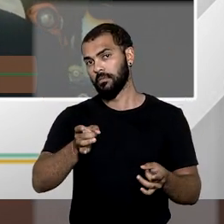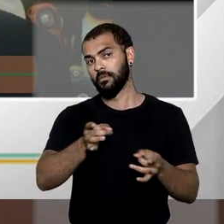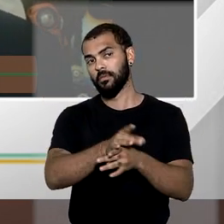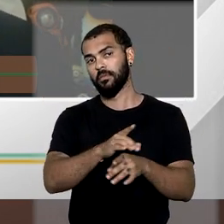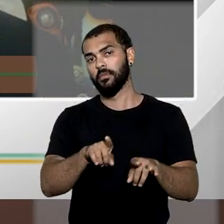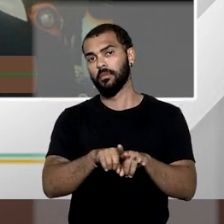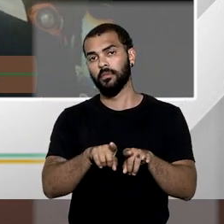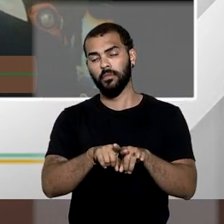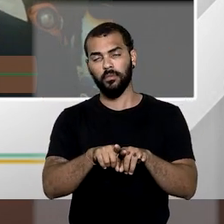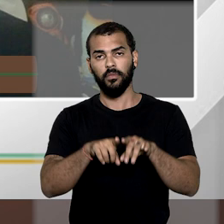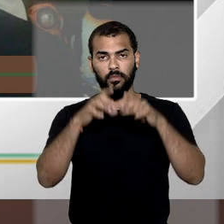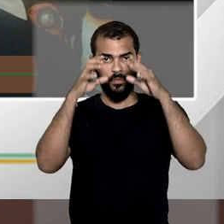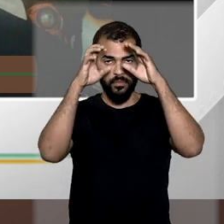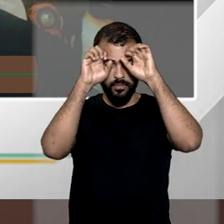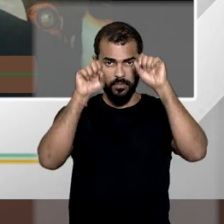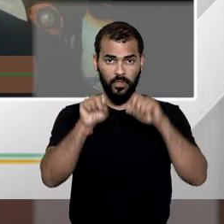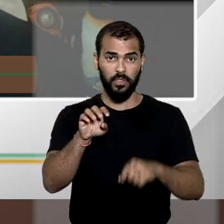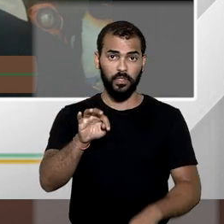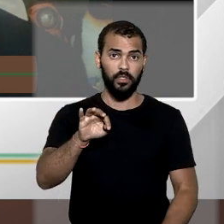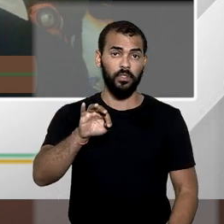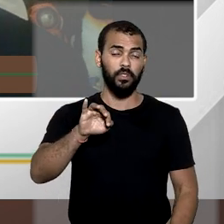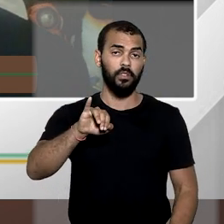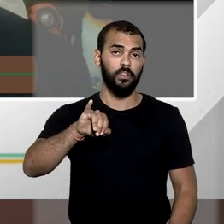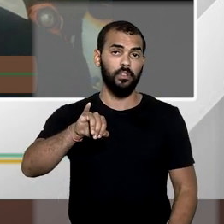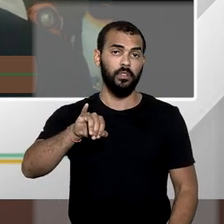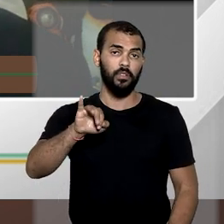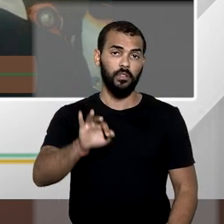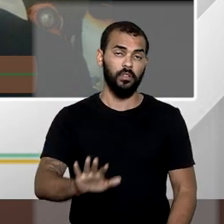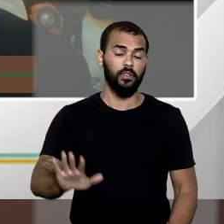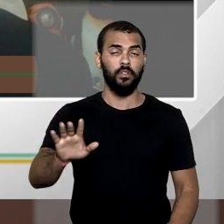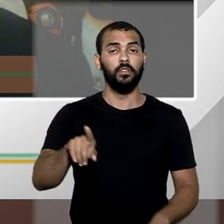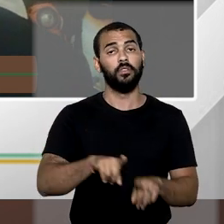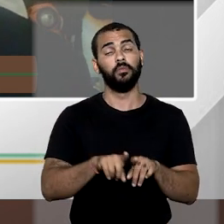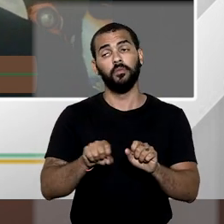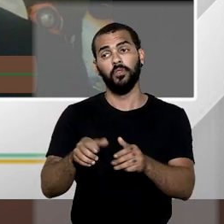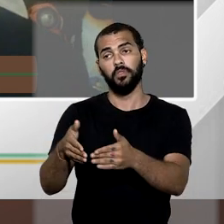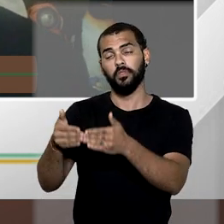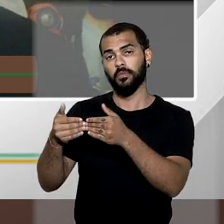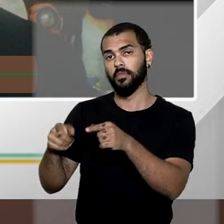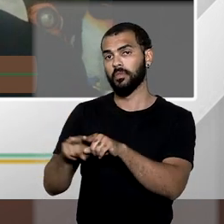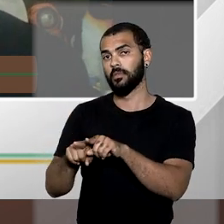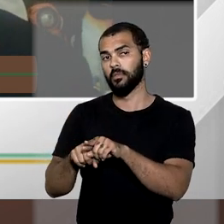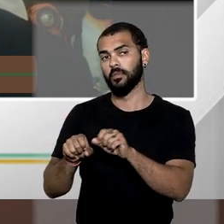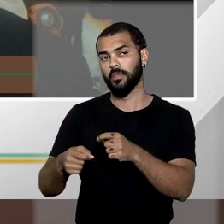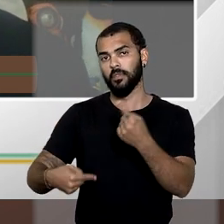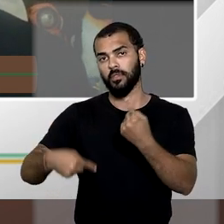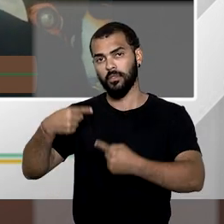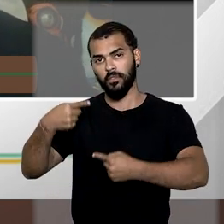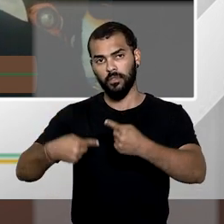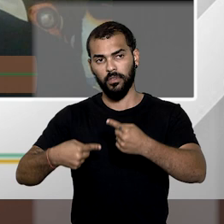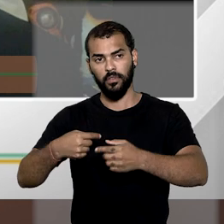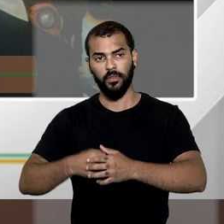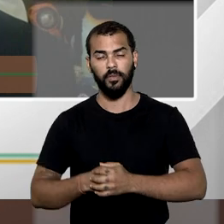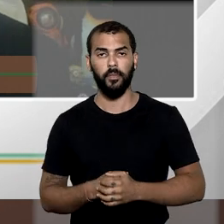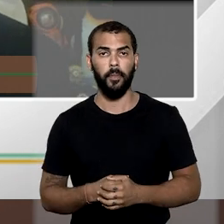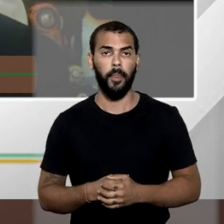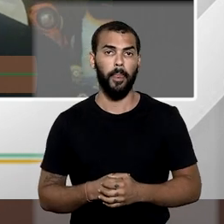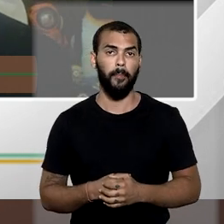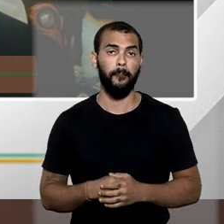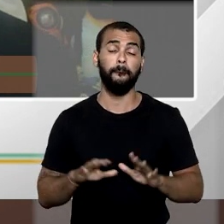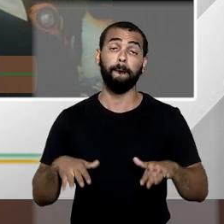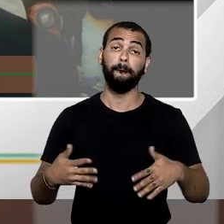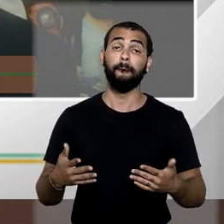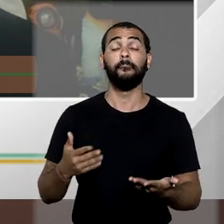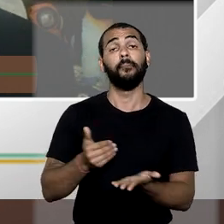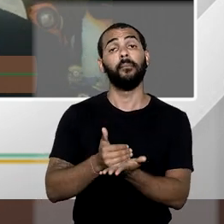mesmo o Supremo Tribunal Federal pode ser convocado a dirimir a questão feito isso parte-se para a